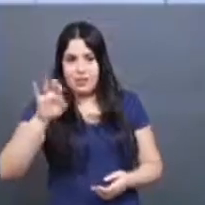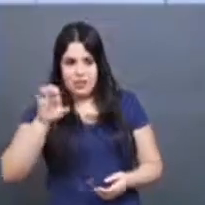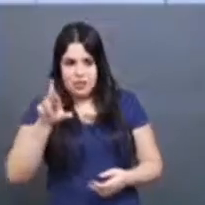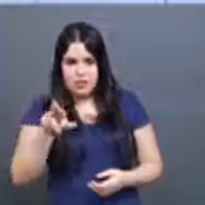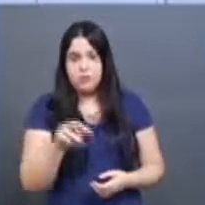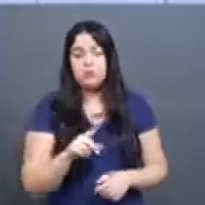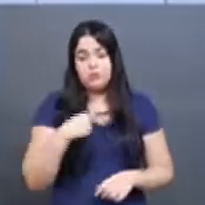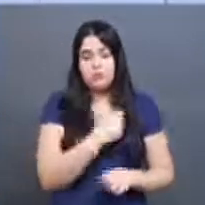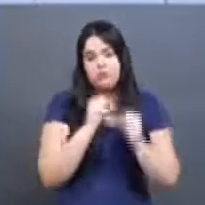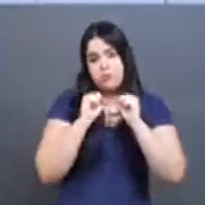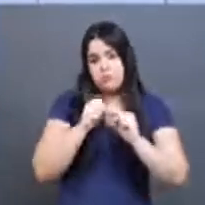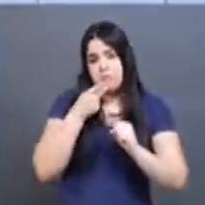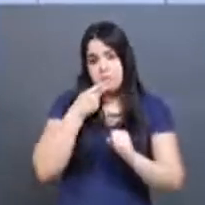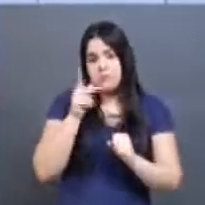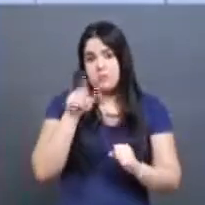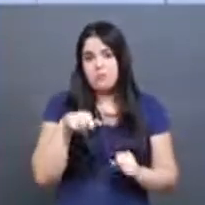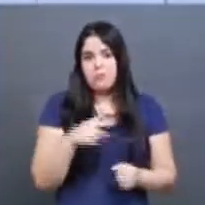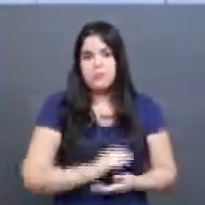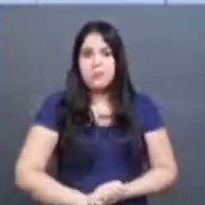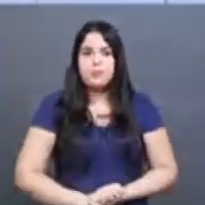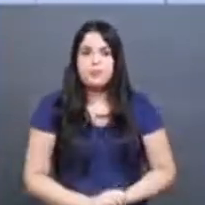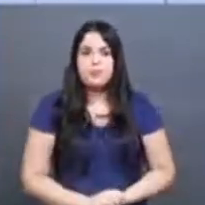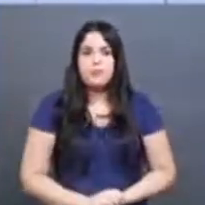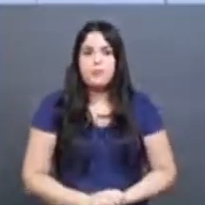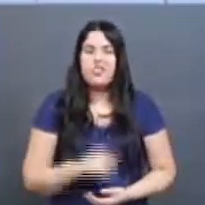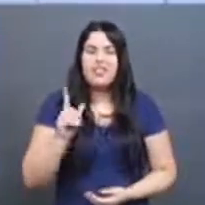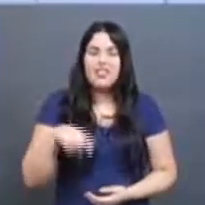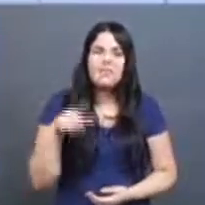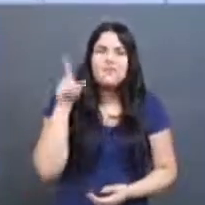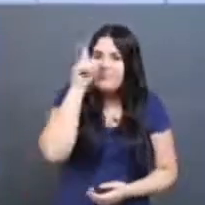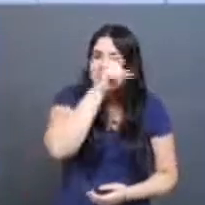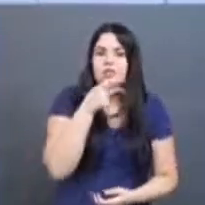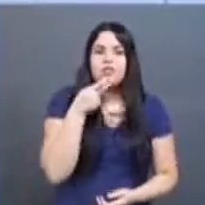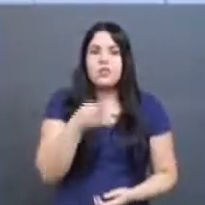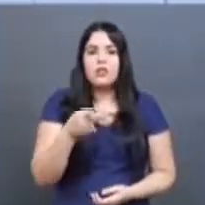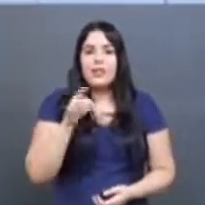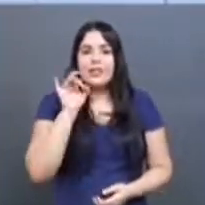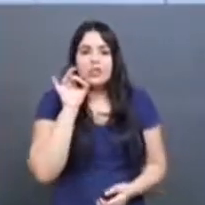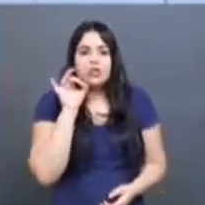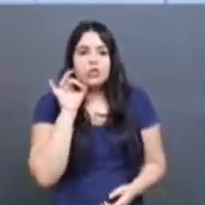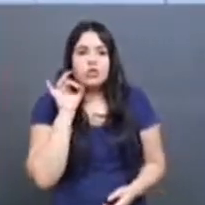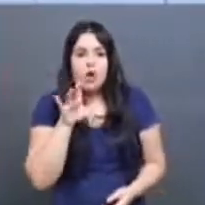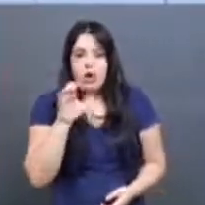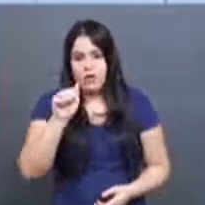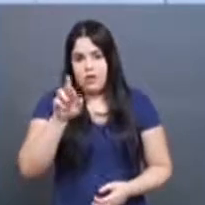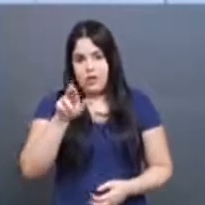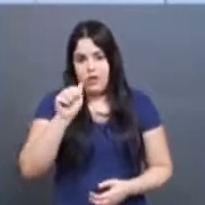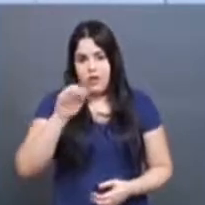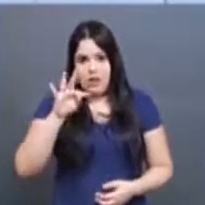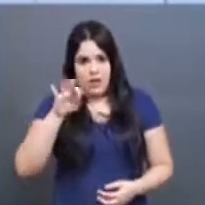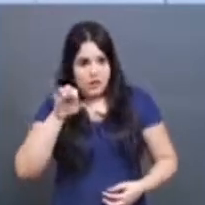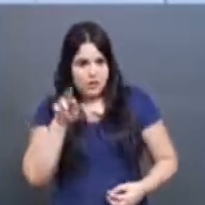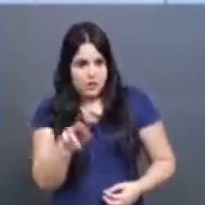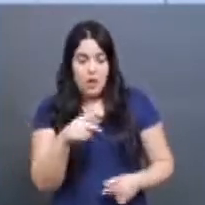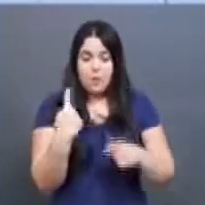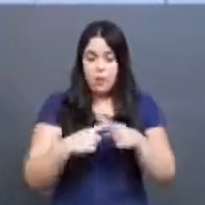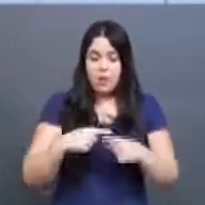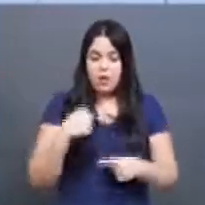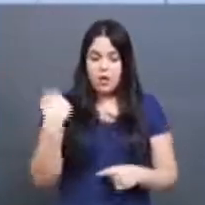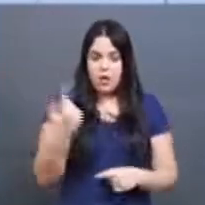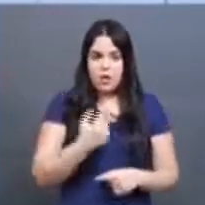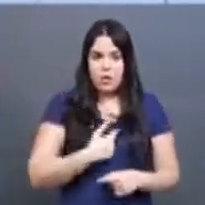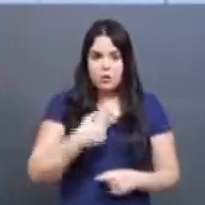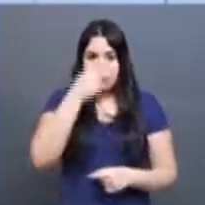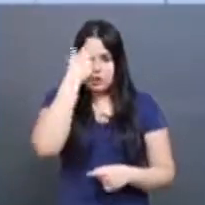pode afirmar que sim, assim. É muito complicado eu dizer para você que é só caráter, né? Porque nós somos seres que